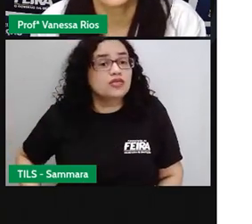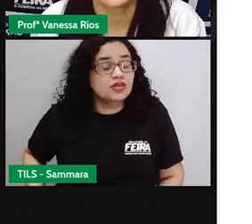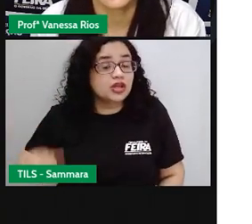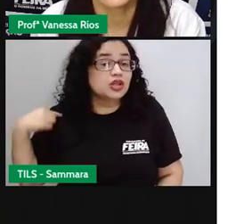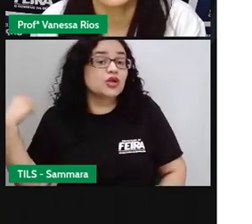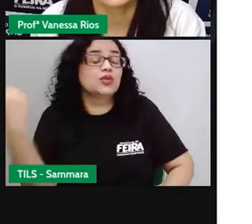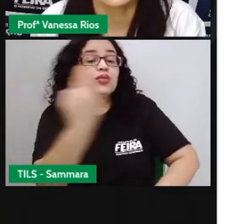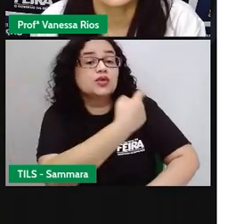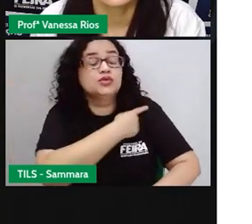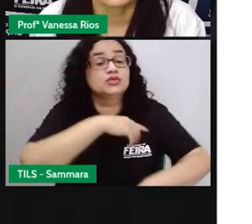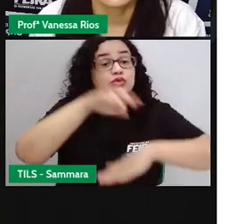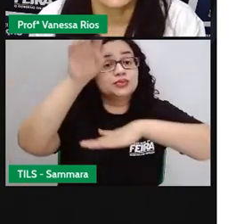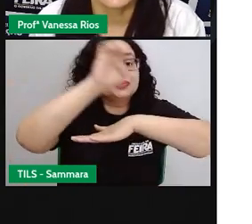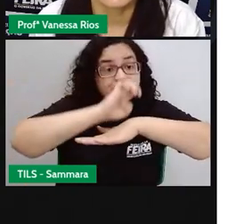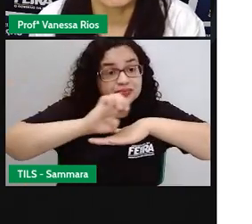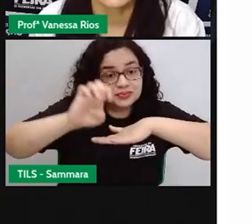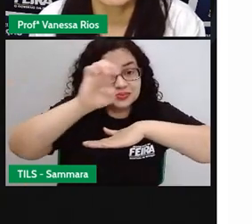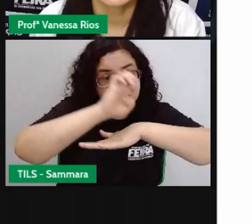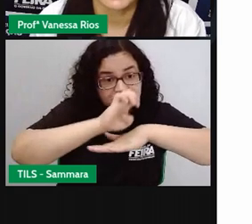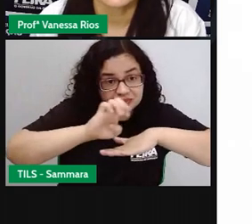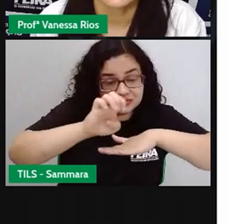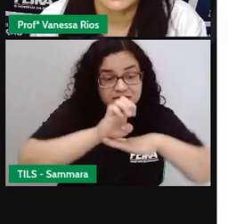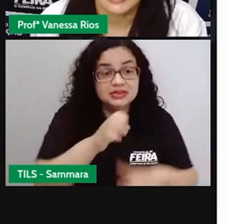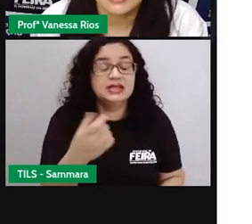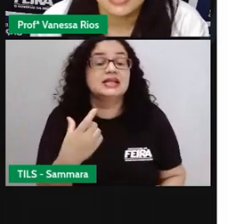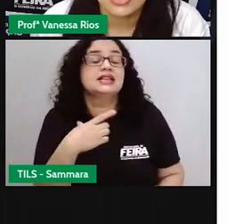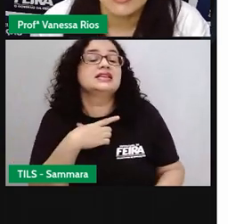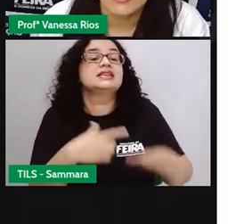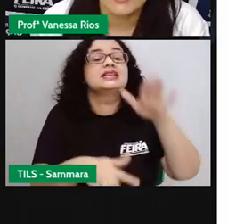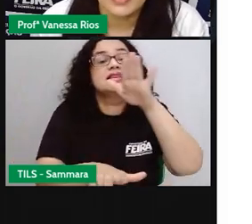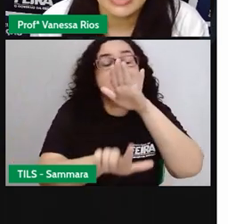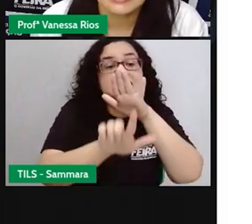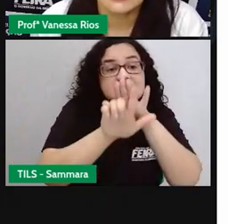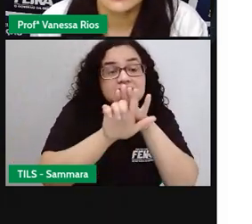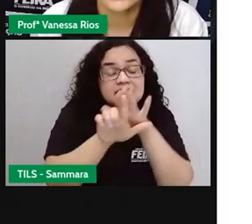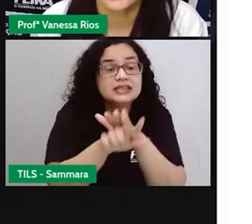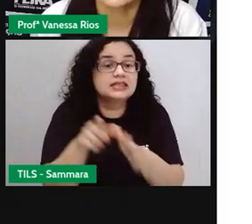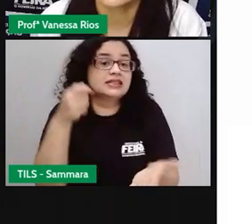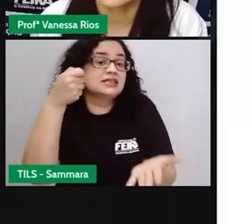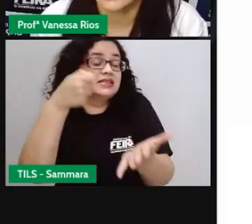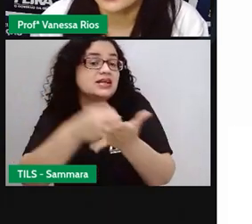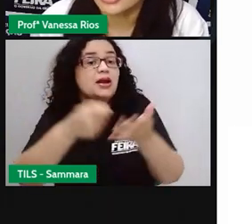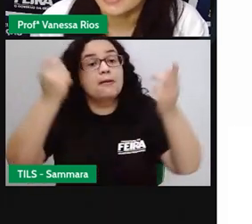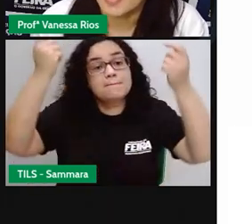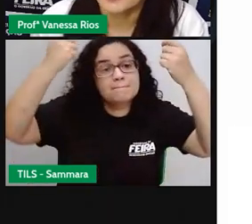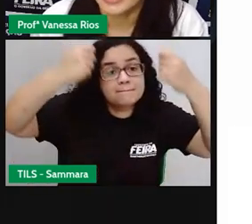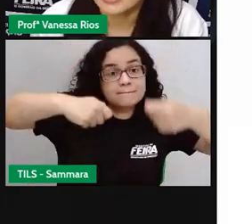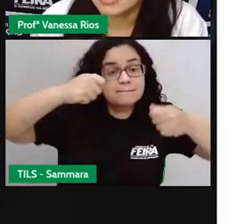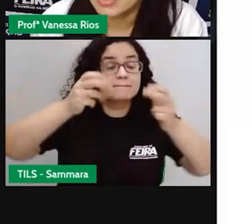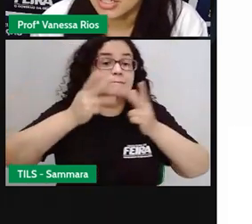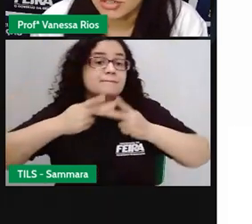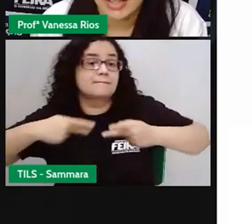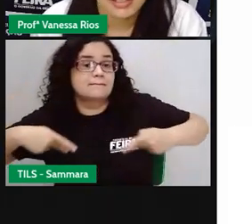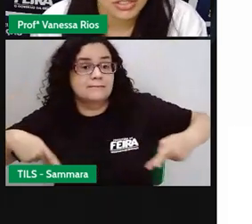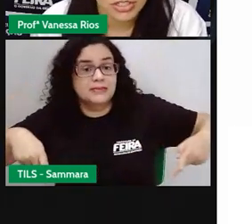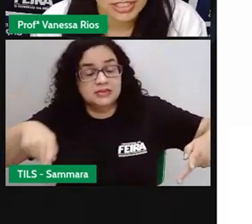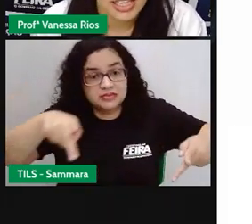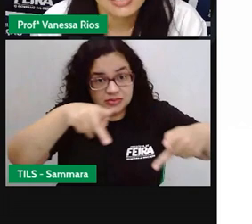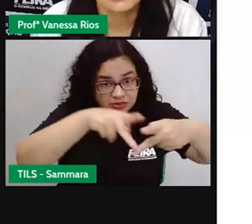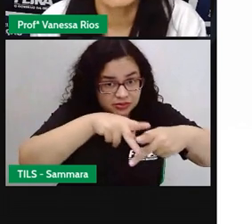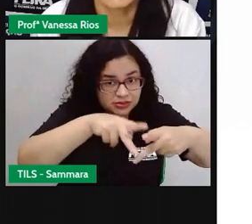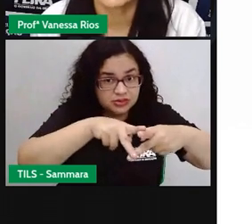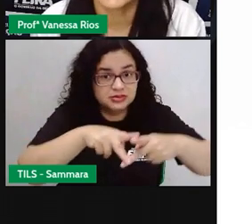estado, quem é aí que faz com que as leis sejam cumpridas e as necessidades da população sejam